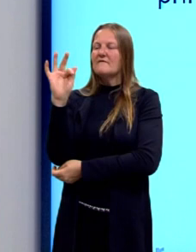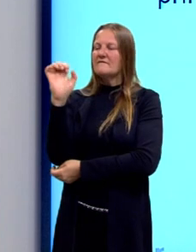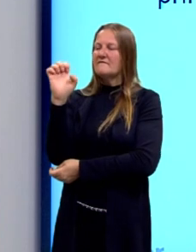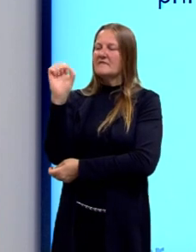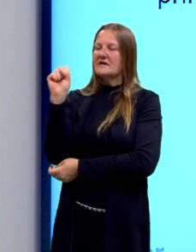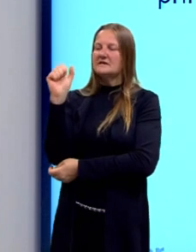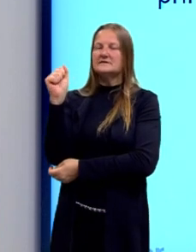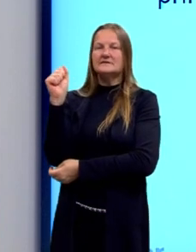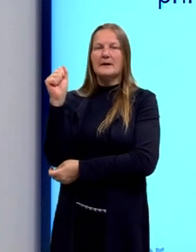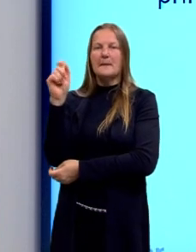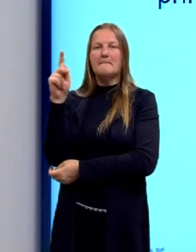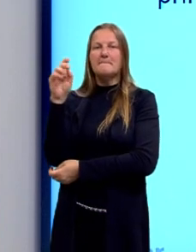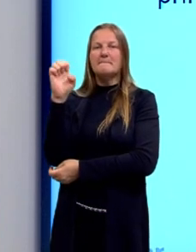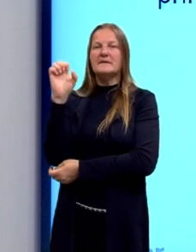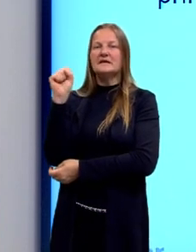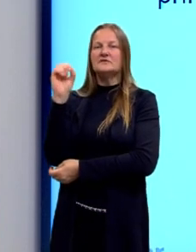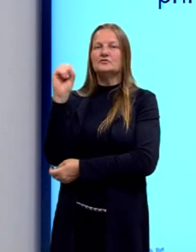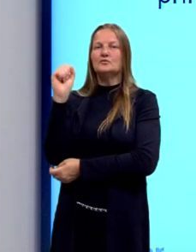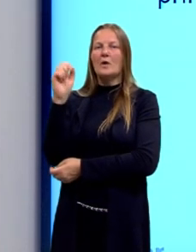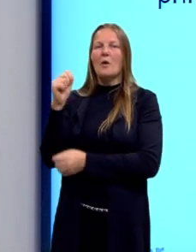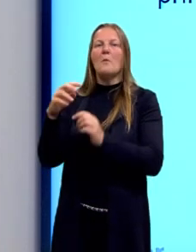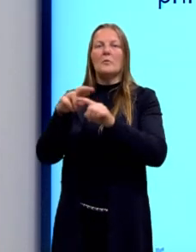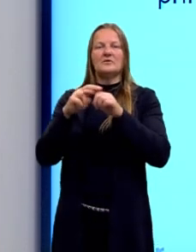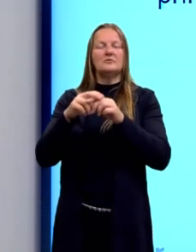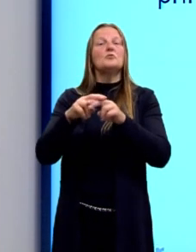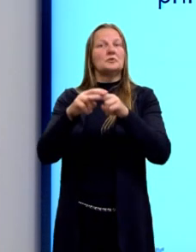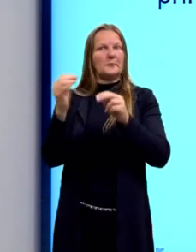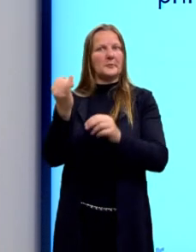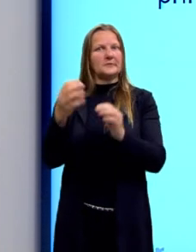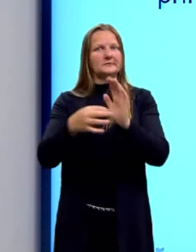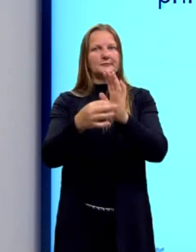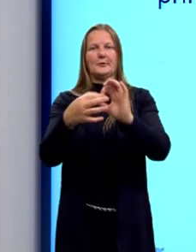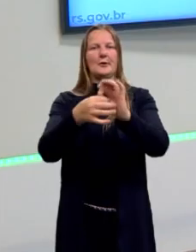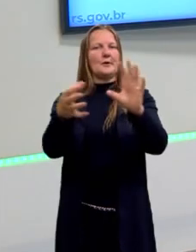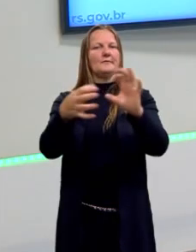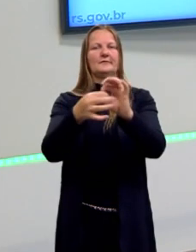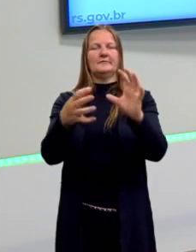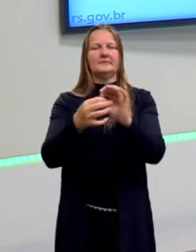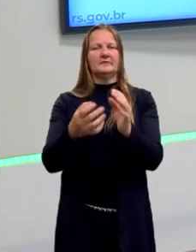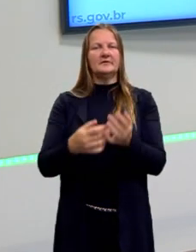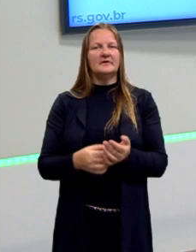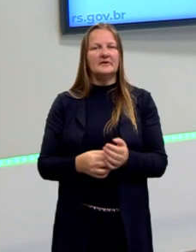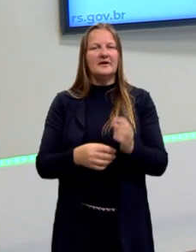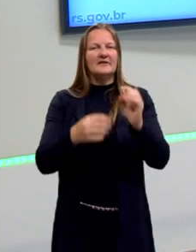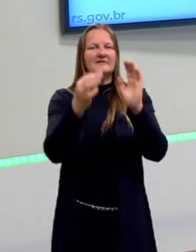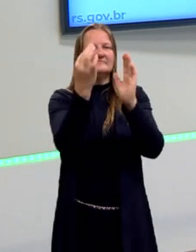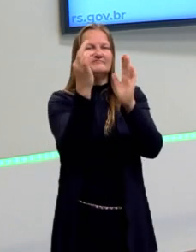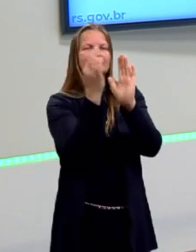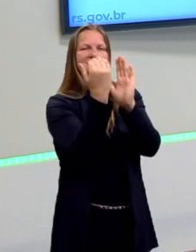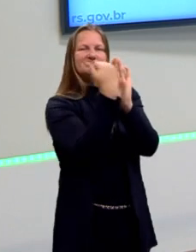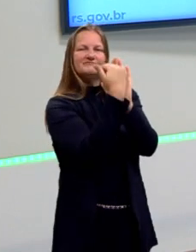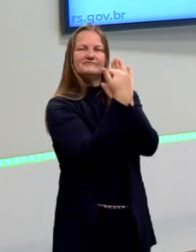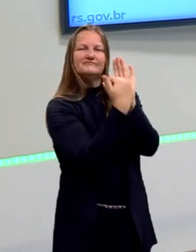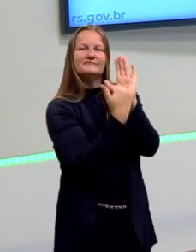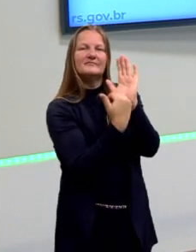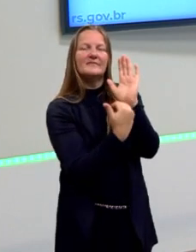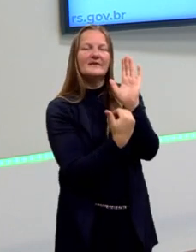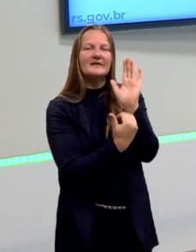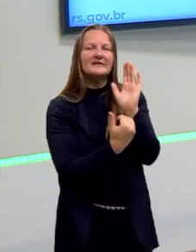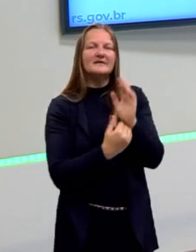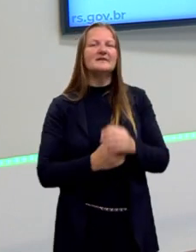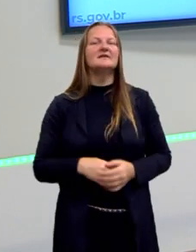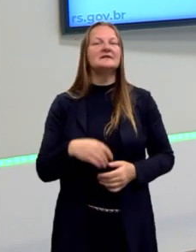Liberação das armas para a defesa pessoal. Já estão os elementos definidos. Nós não fizemos esse processo do